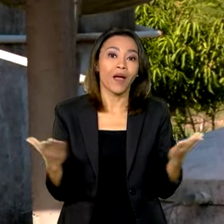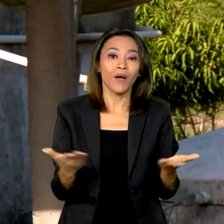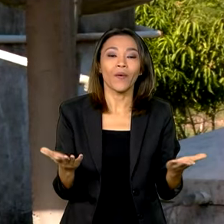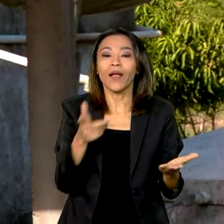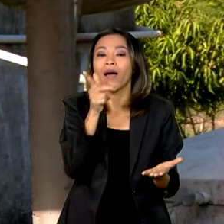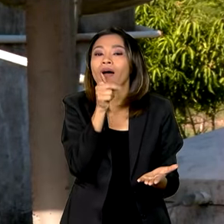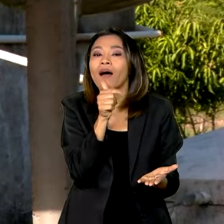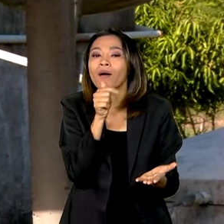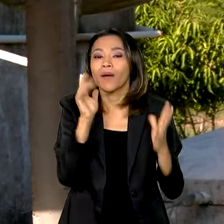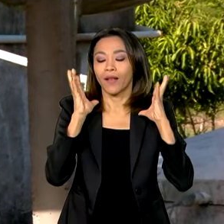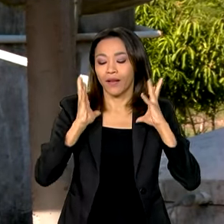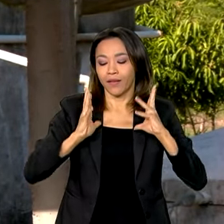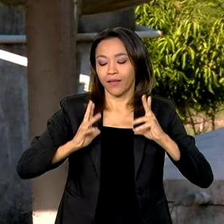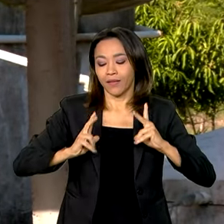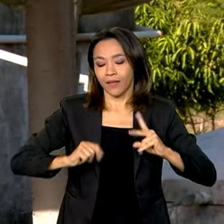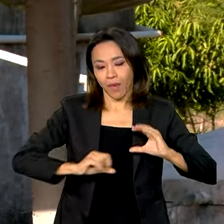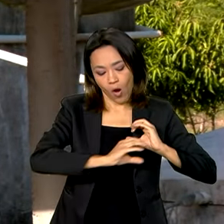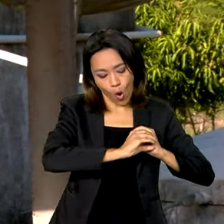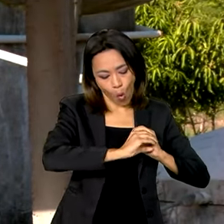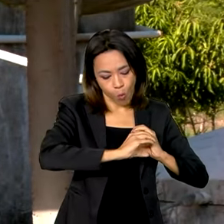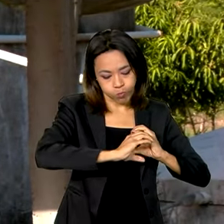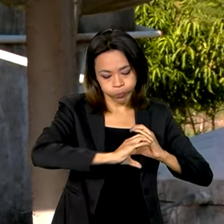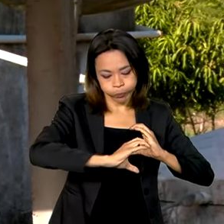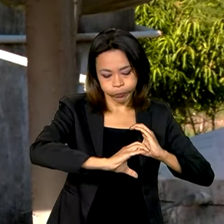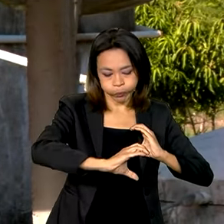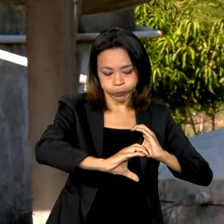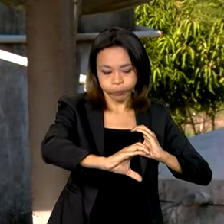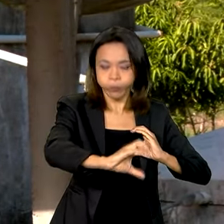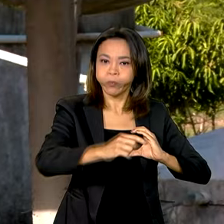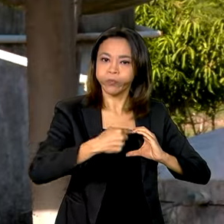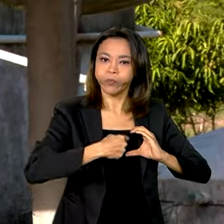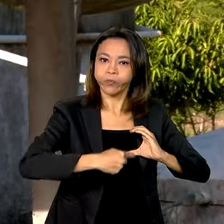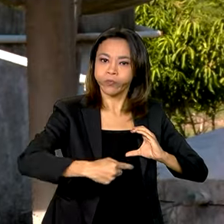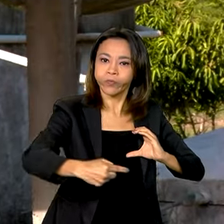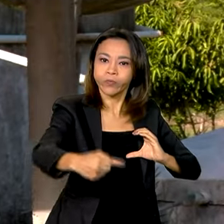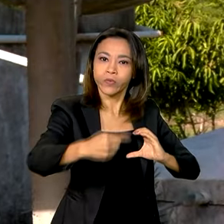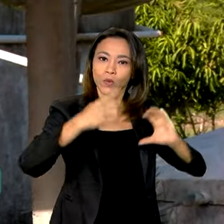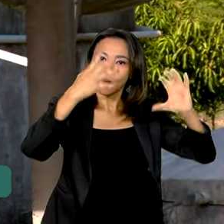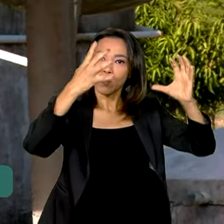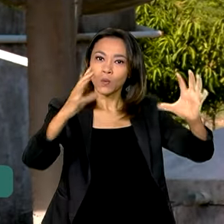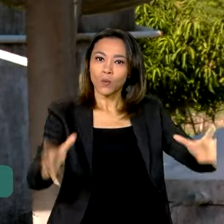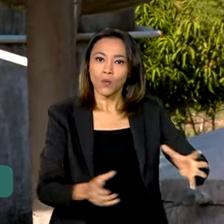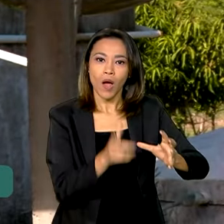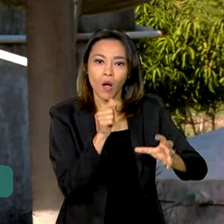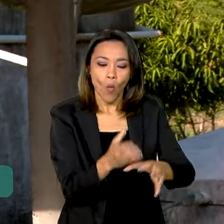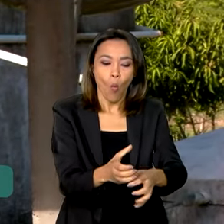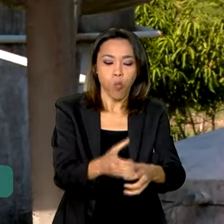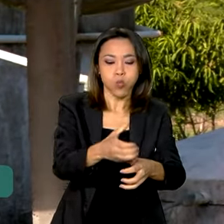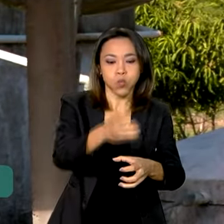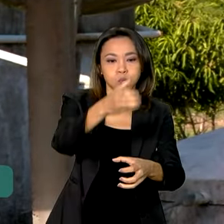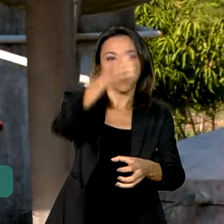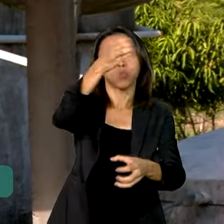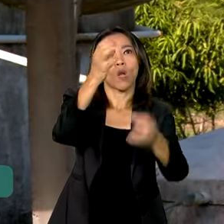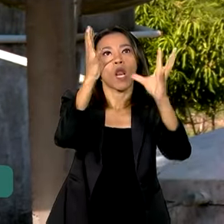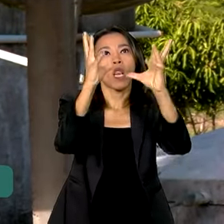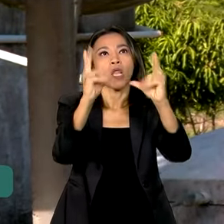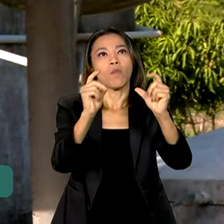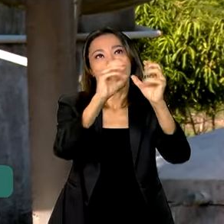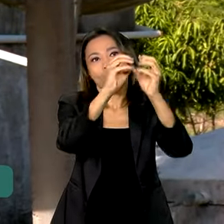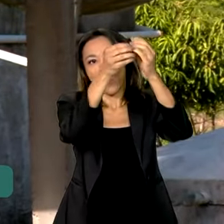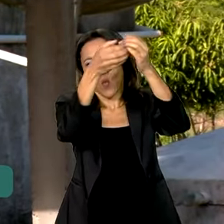vindo diretamente do canal. Ela passa por um tratamento nas caixas. E das caixas ela manda para